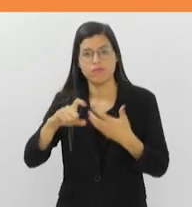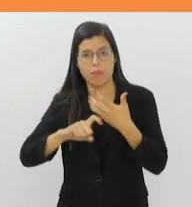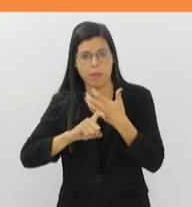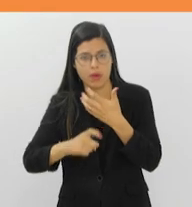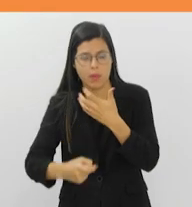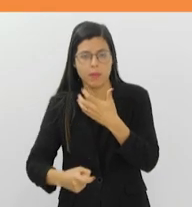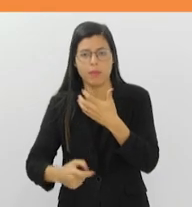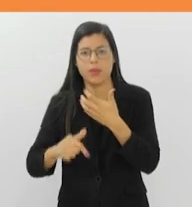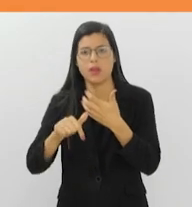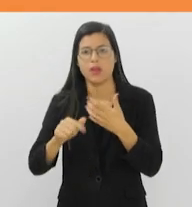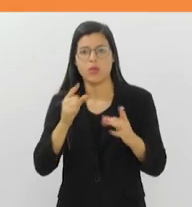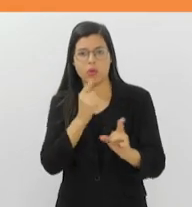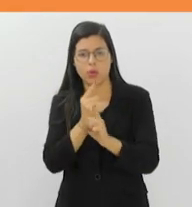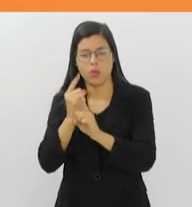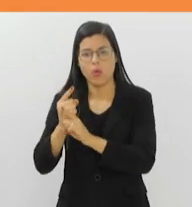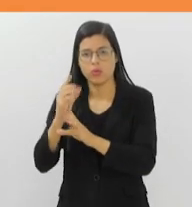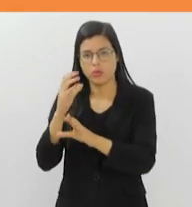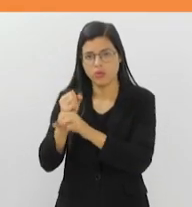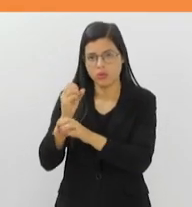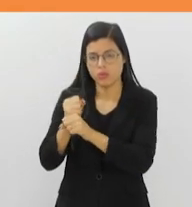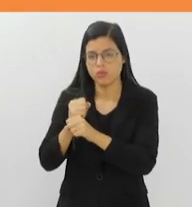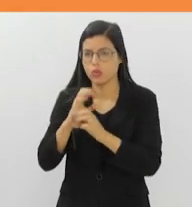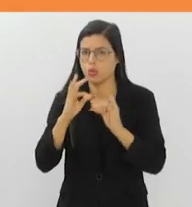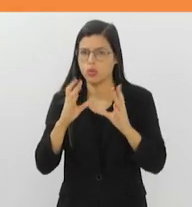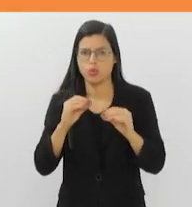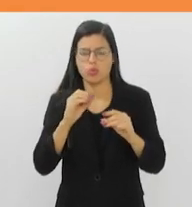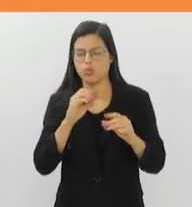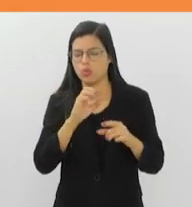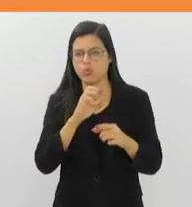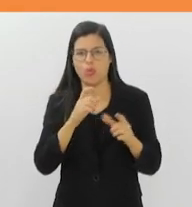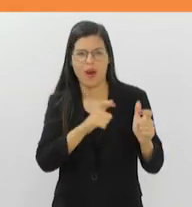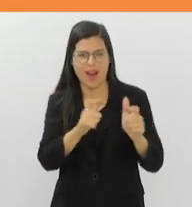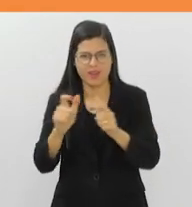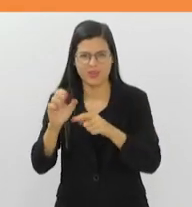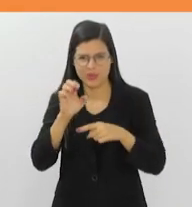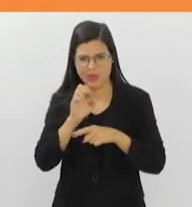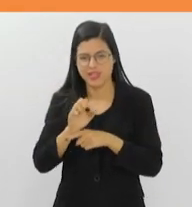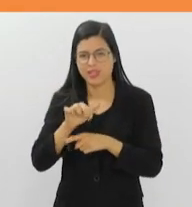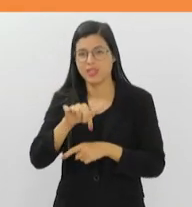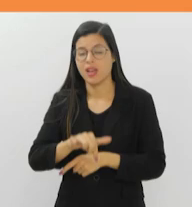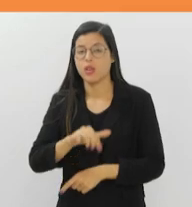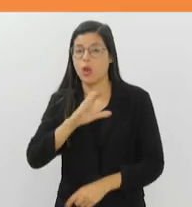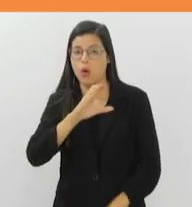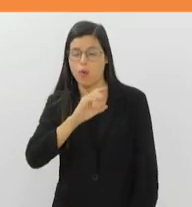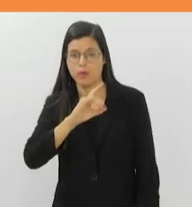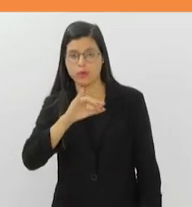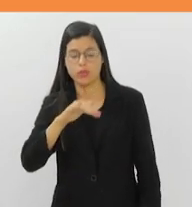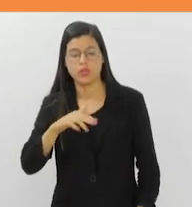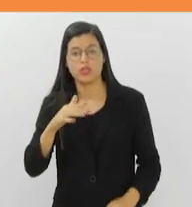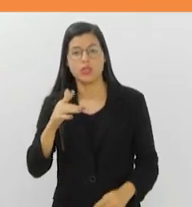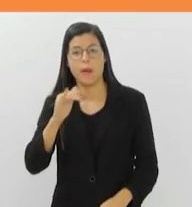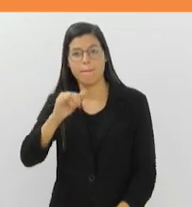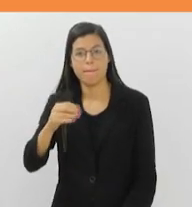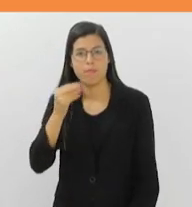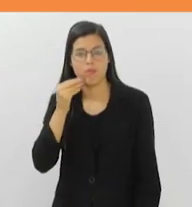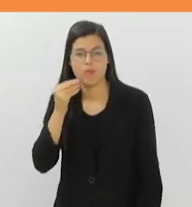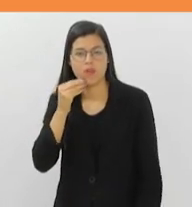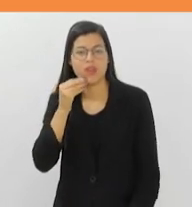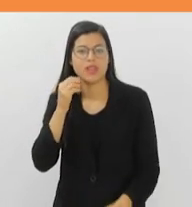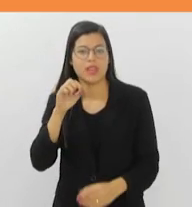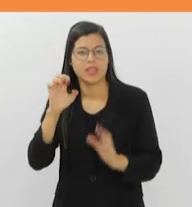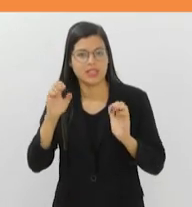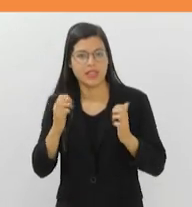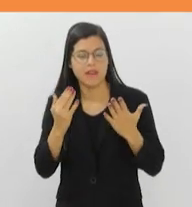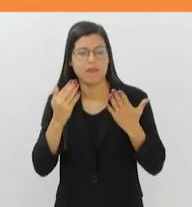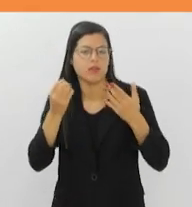contabilistas de todas as regiões do Estado. A CODIM vai aproveitar o evento promovido pelo Conselho Regional de Contabilidade do Rio,